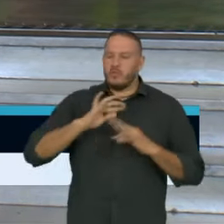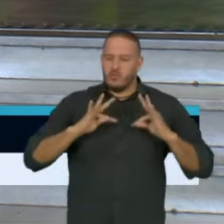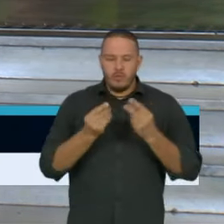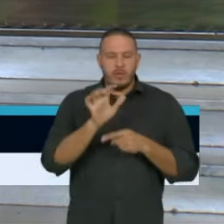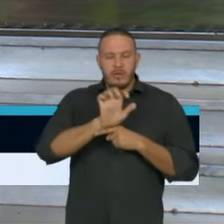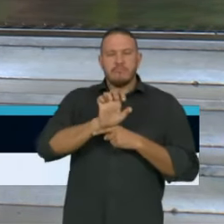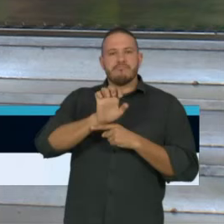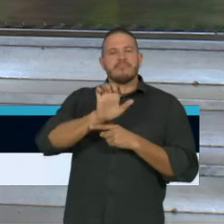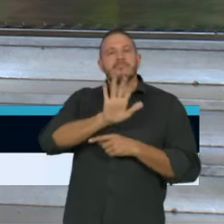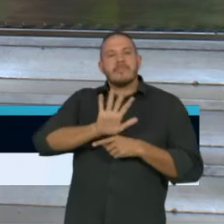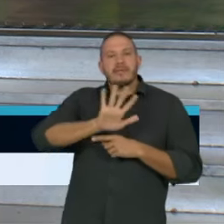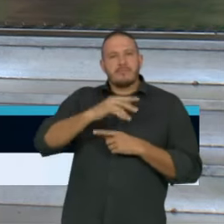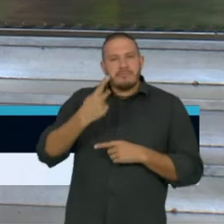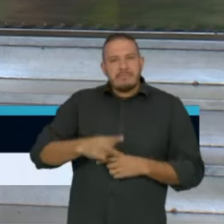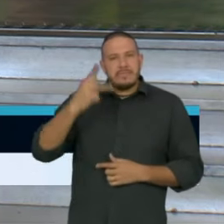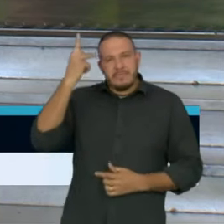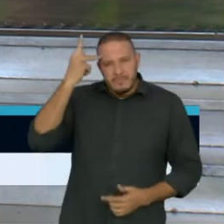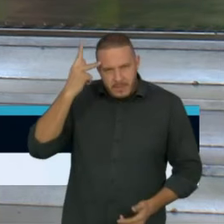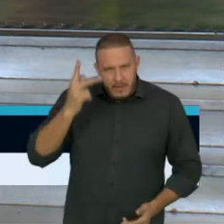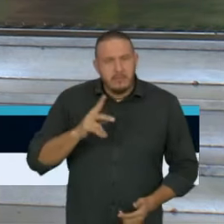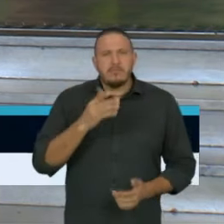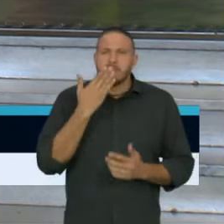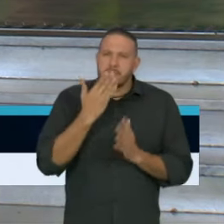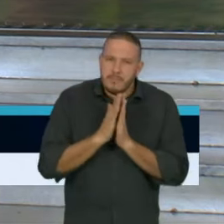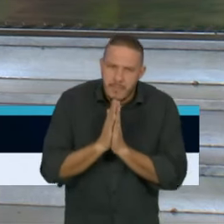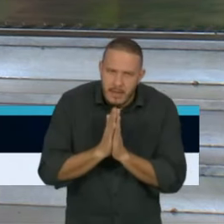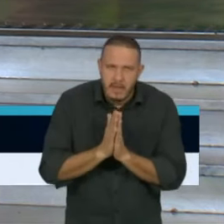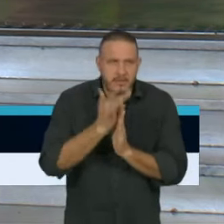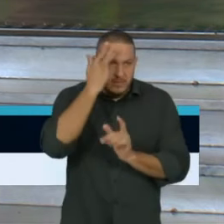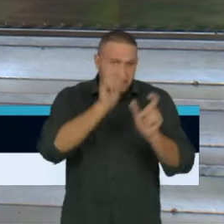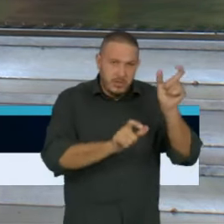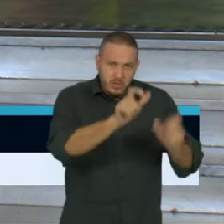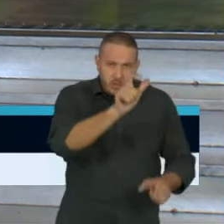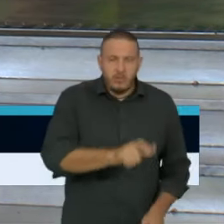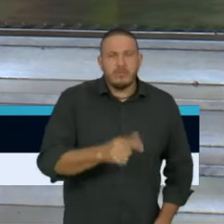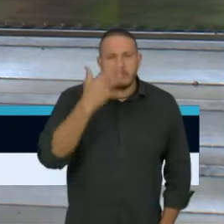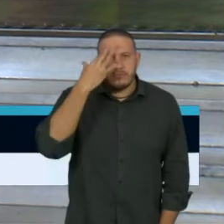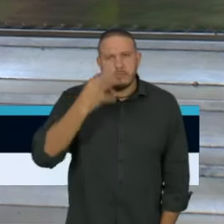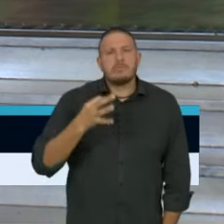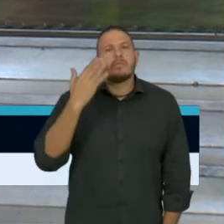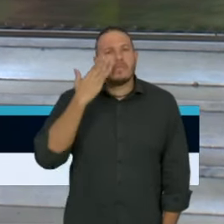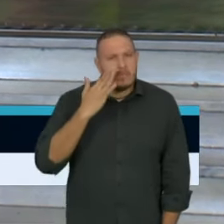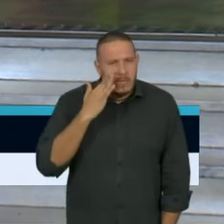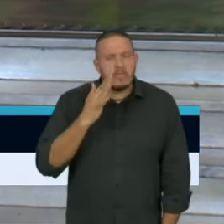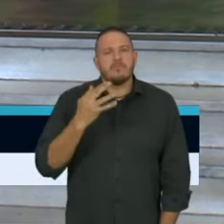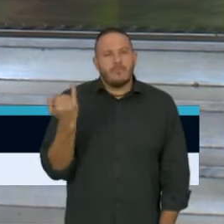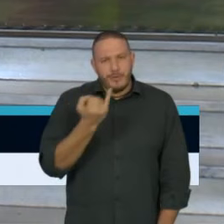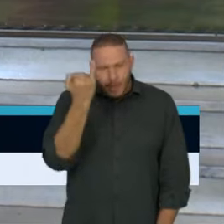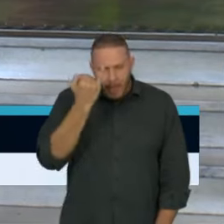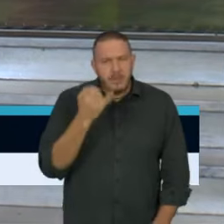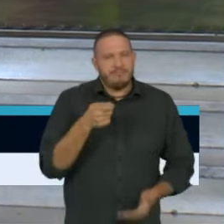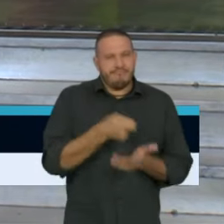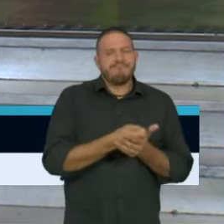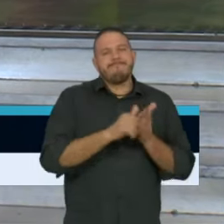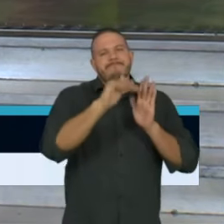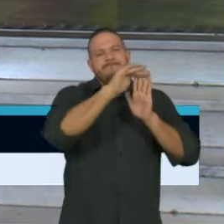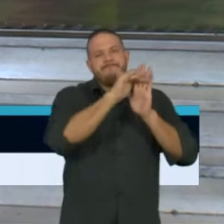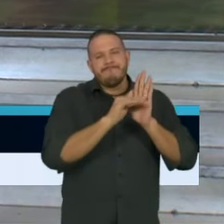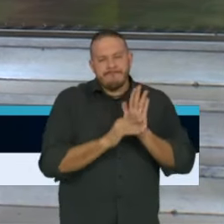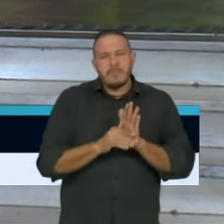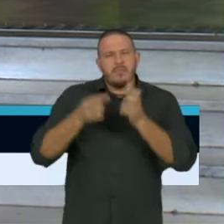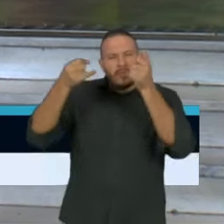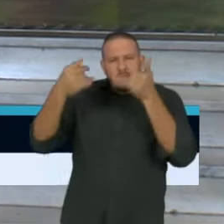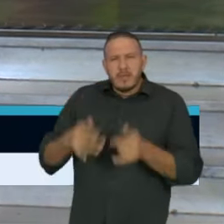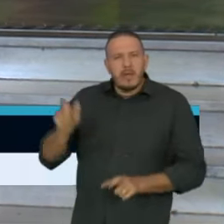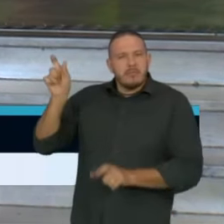Estado de São Paulo. Peço que as pessoas compreendam a importância da iniciativa. Ela foi bem respaldada aqui pela presença